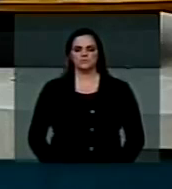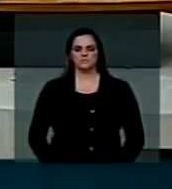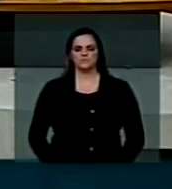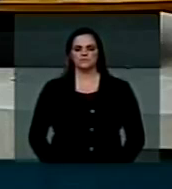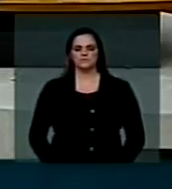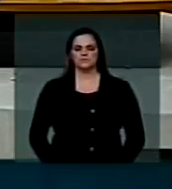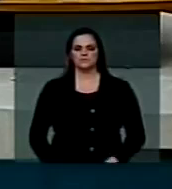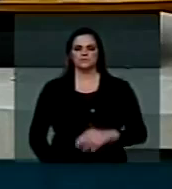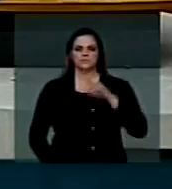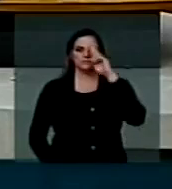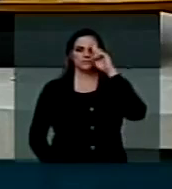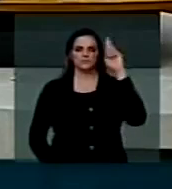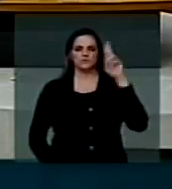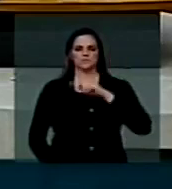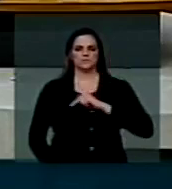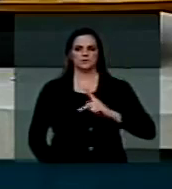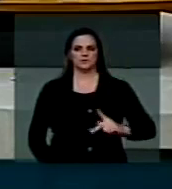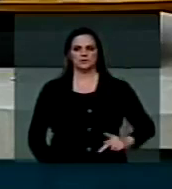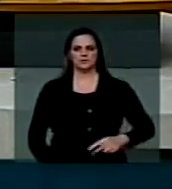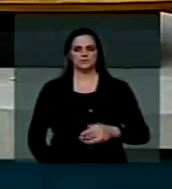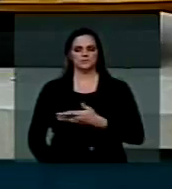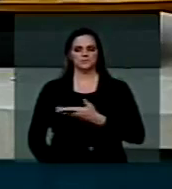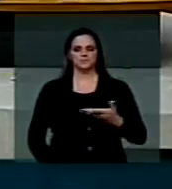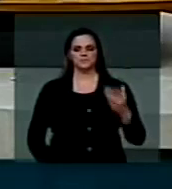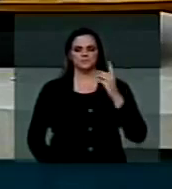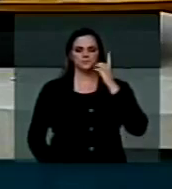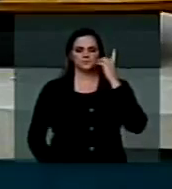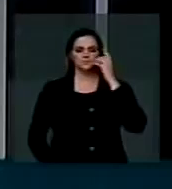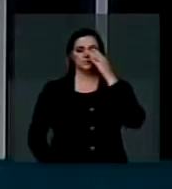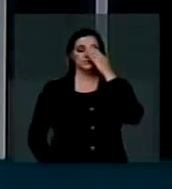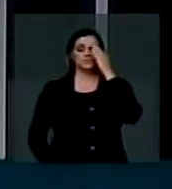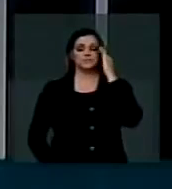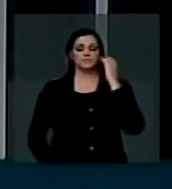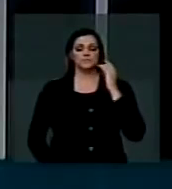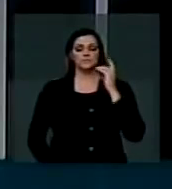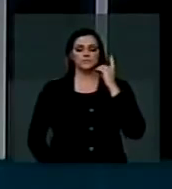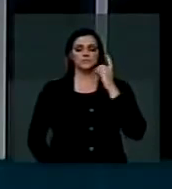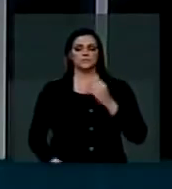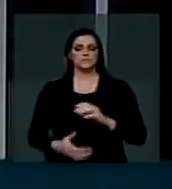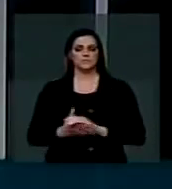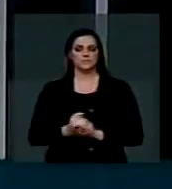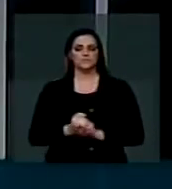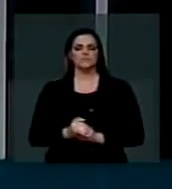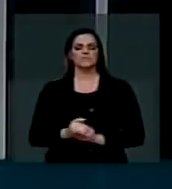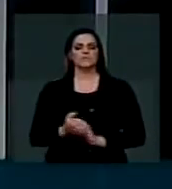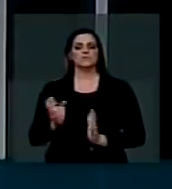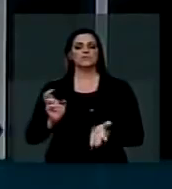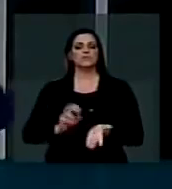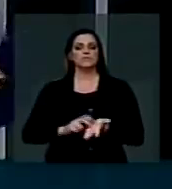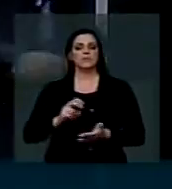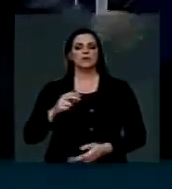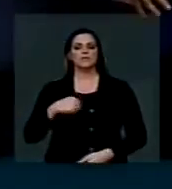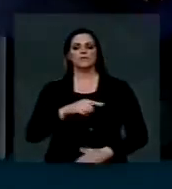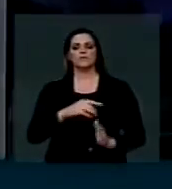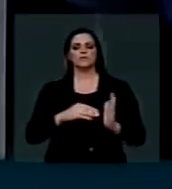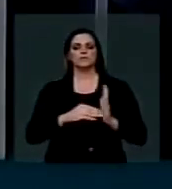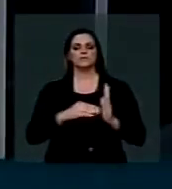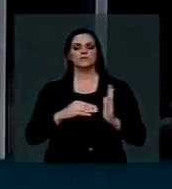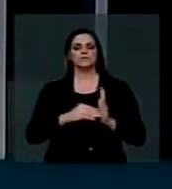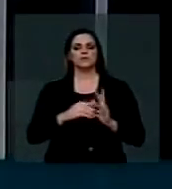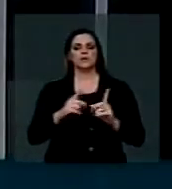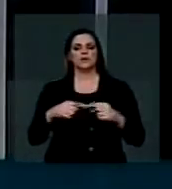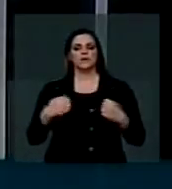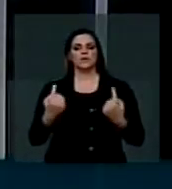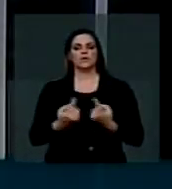Senhor Presidente, senhoras e senhores deputados, participei agora de manhã no Senado de uma audiência pública